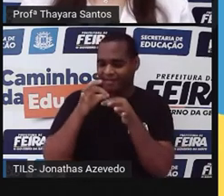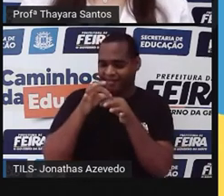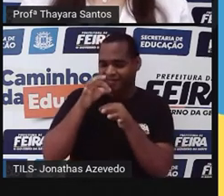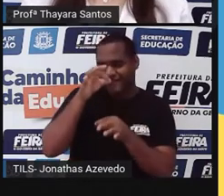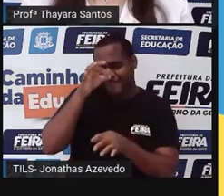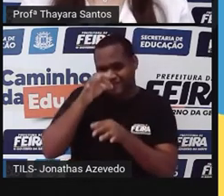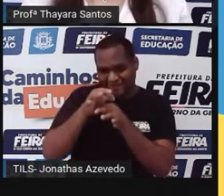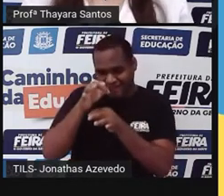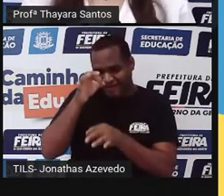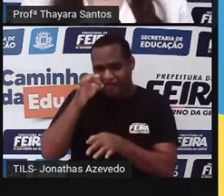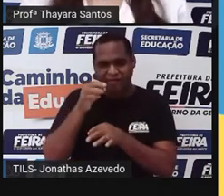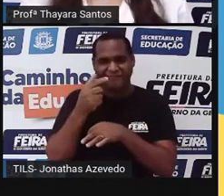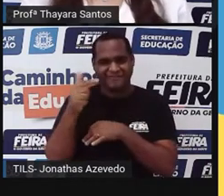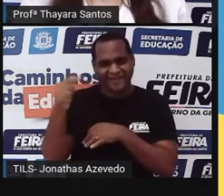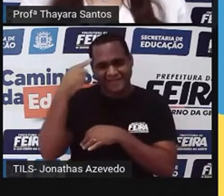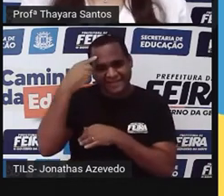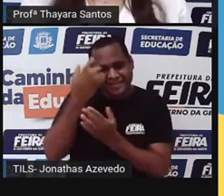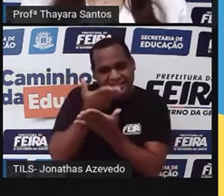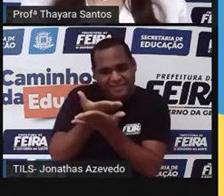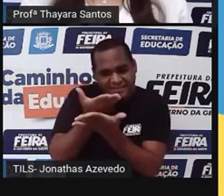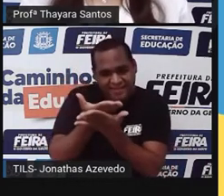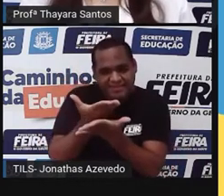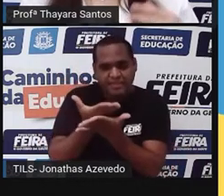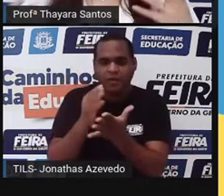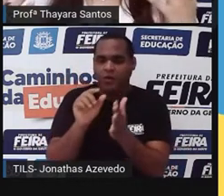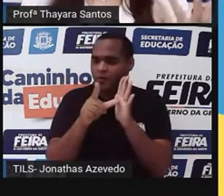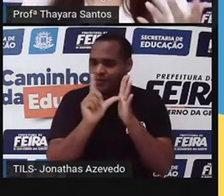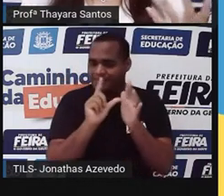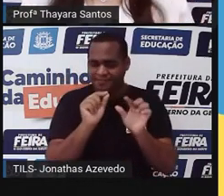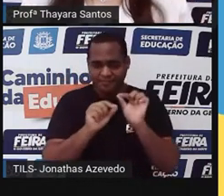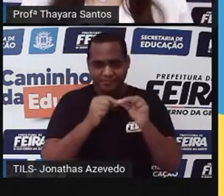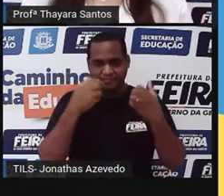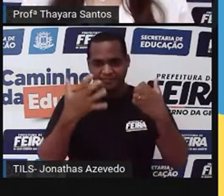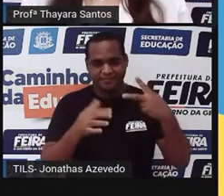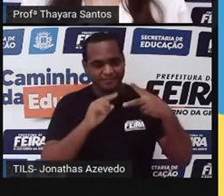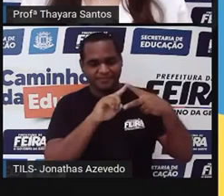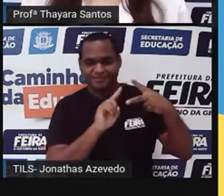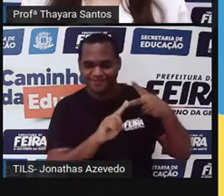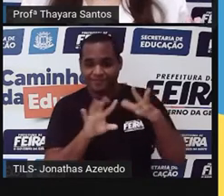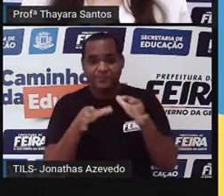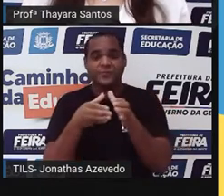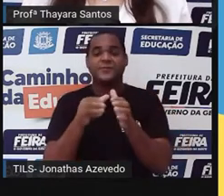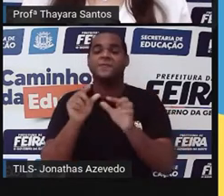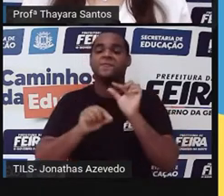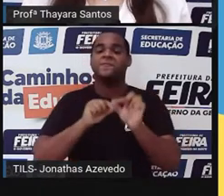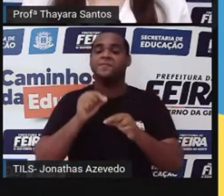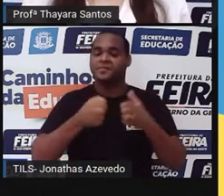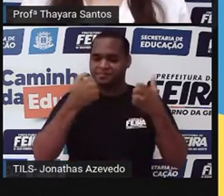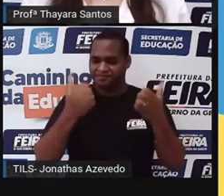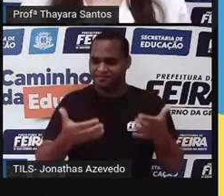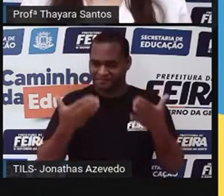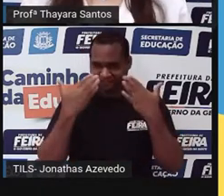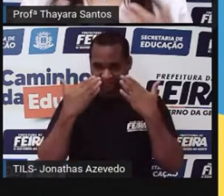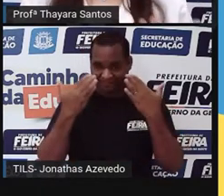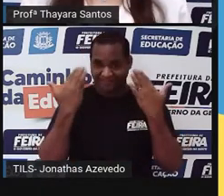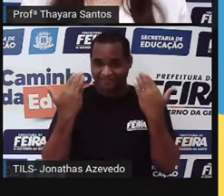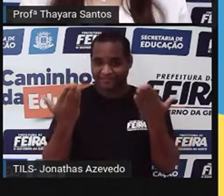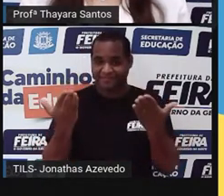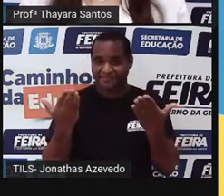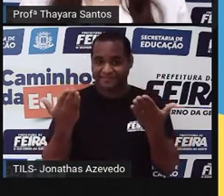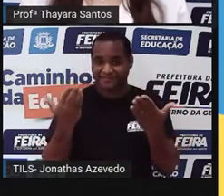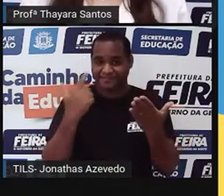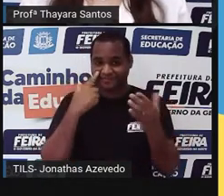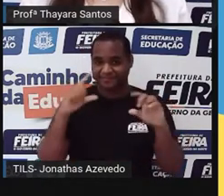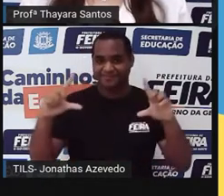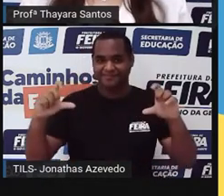vertebral, como a gente já estudou em aulas anteriores. E os dois grupos que a gente vai estudar hoje tem representantes deles aí